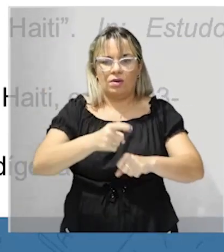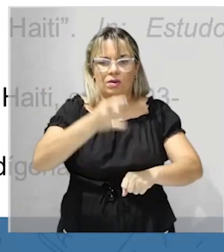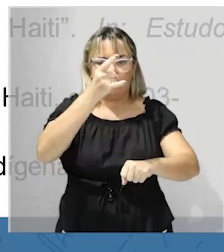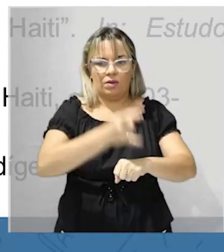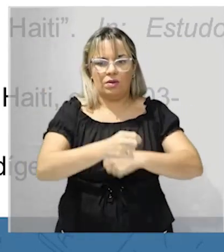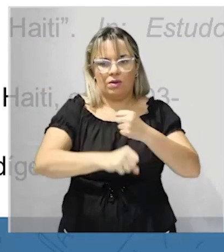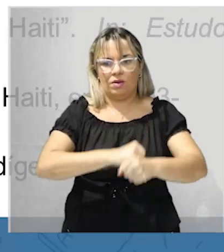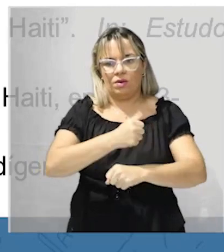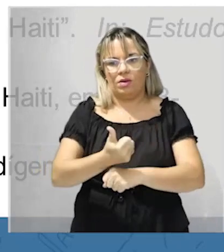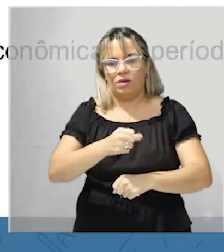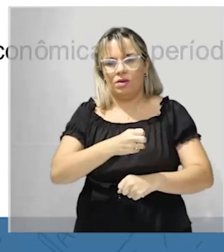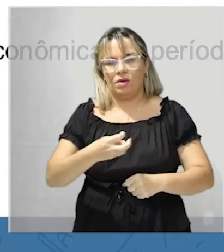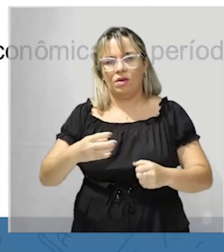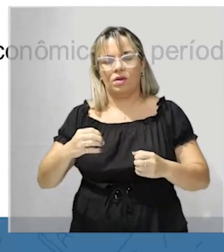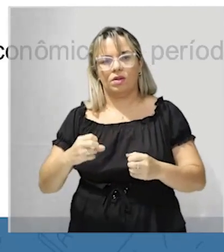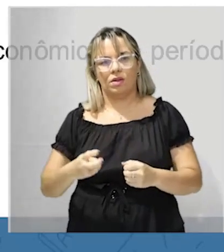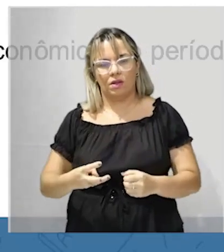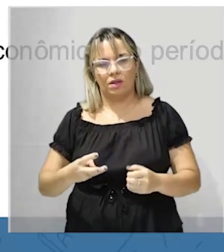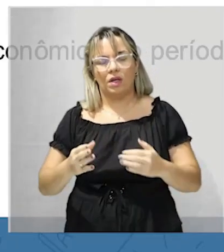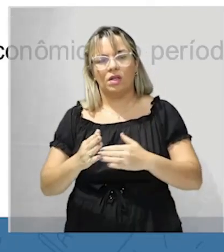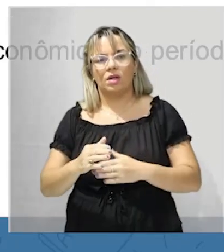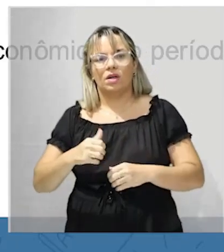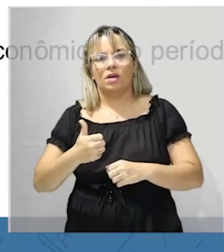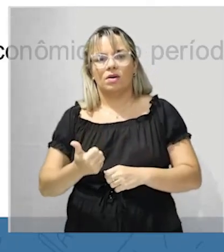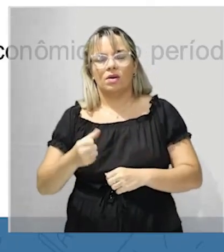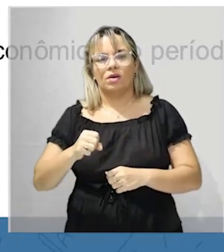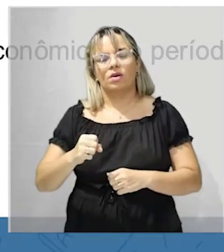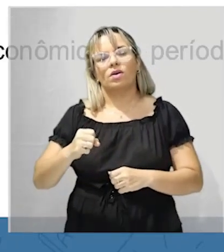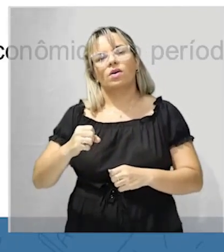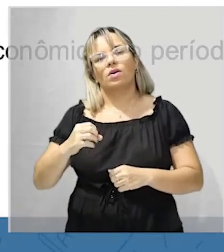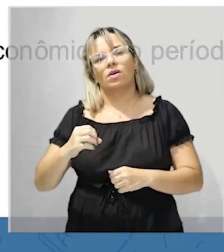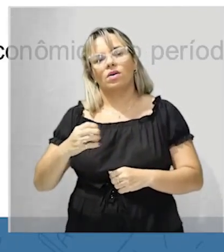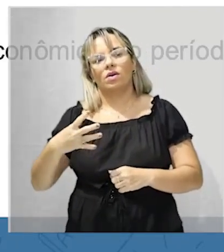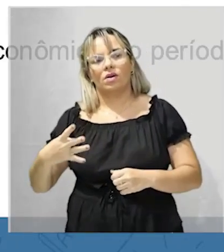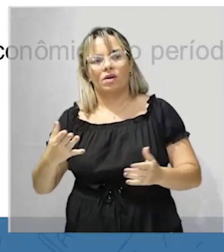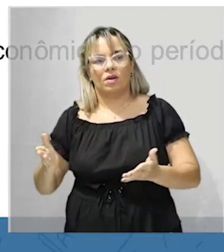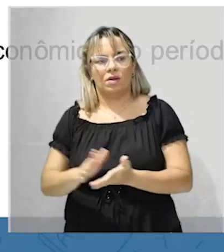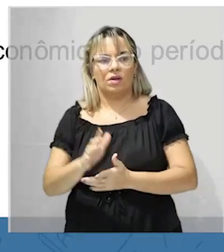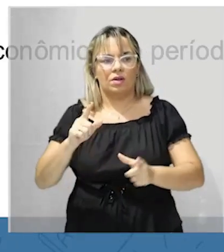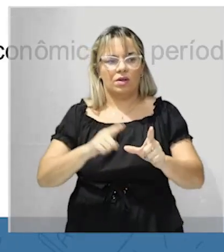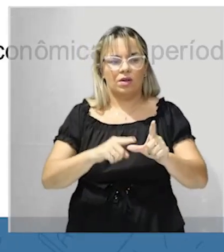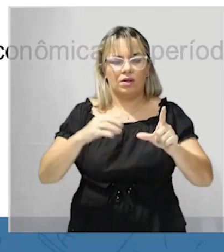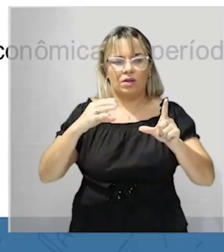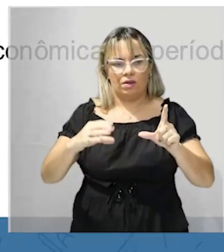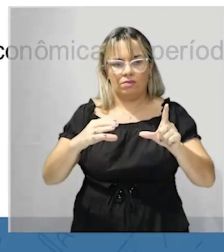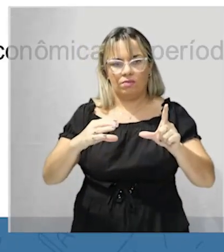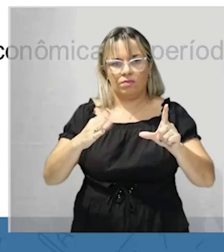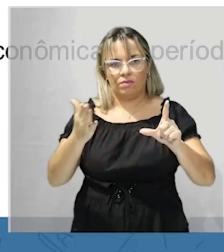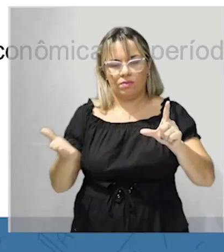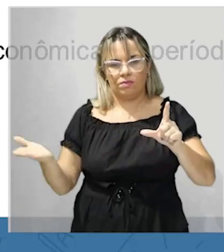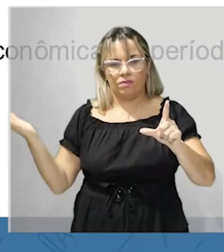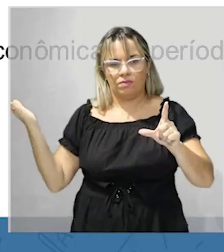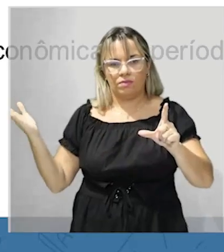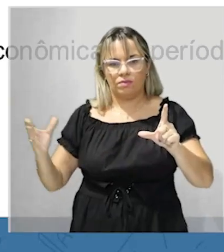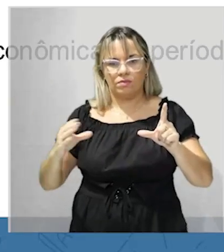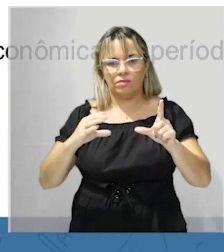1813 e 1814 que aspecto é esse? resposta letra C de casa a articulação entre o processo revolucionário